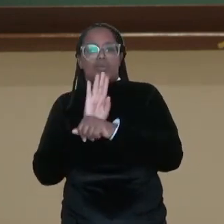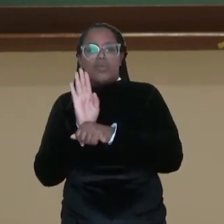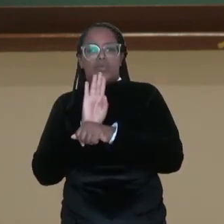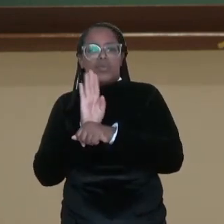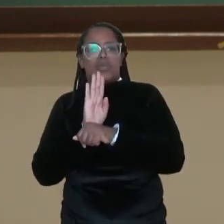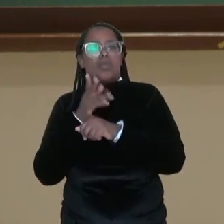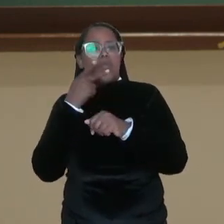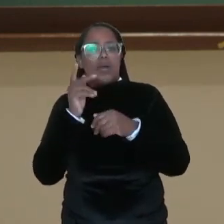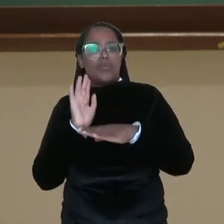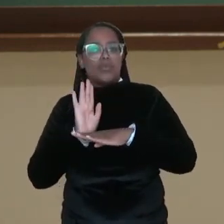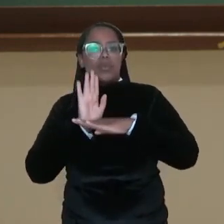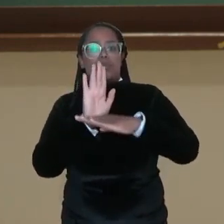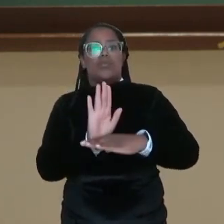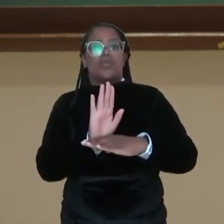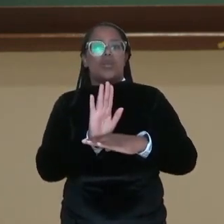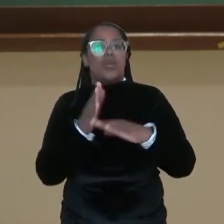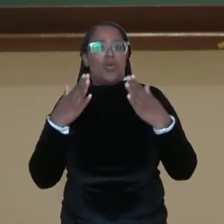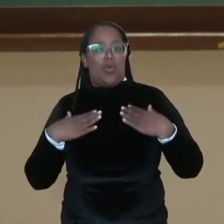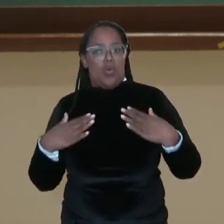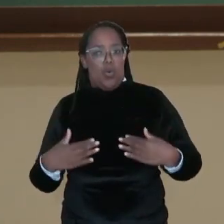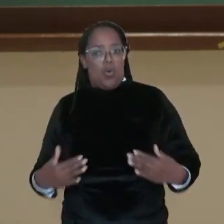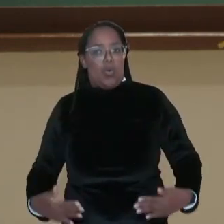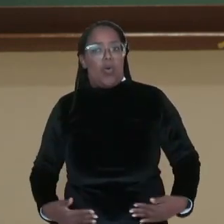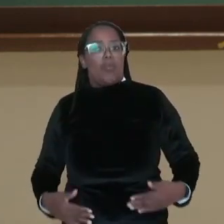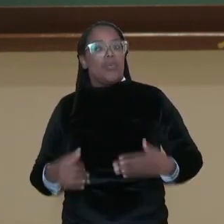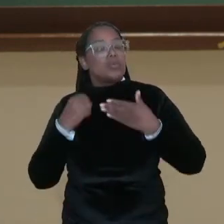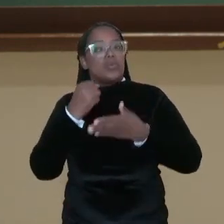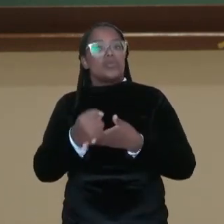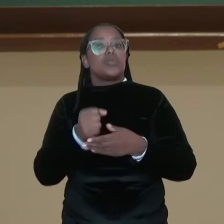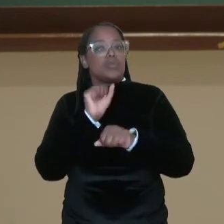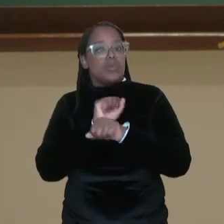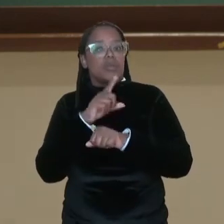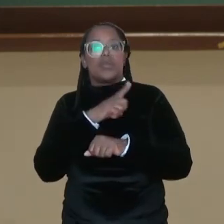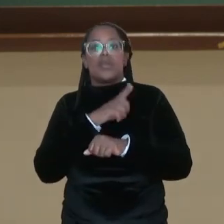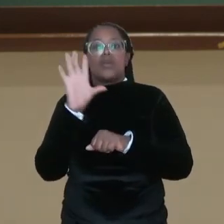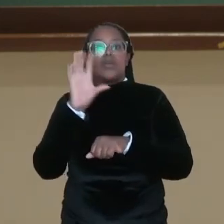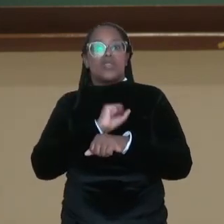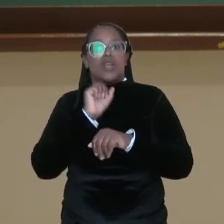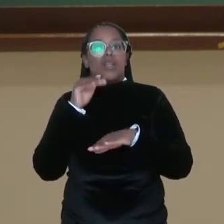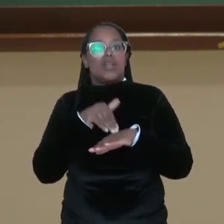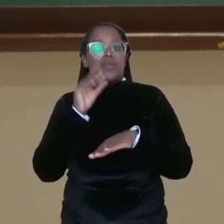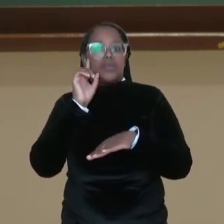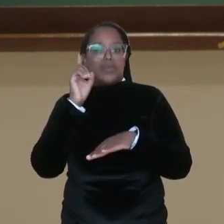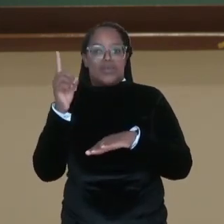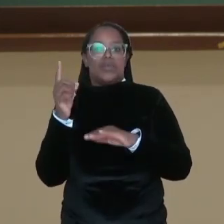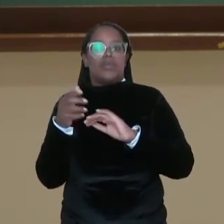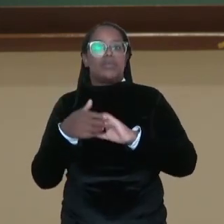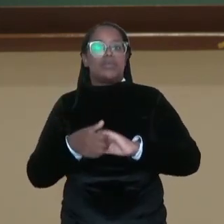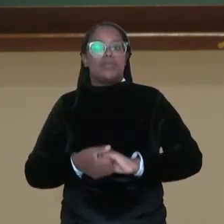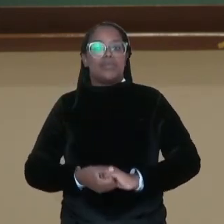sobre performance, o corpo como suporte. Eu espero que você tenha gostado e até breve.